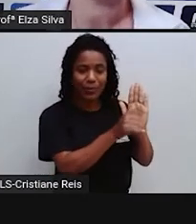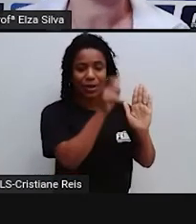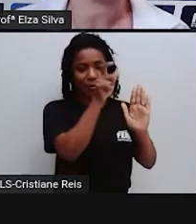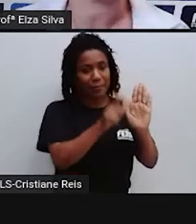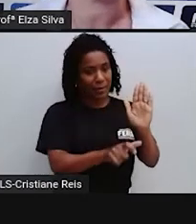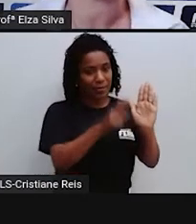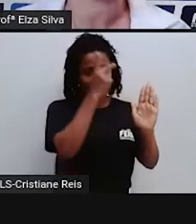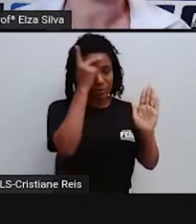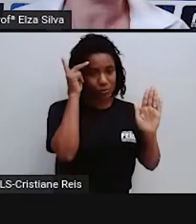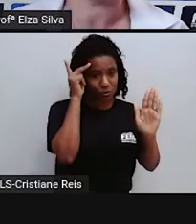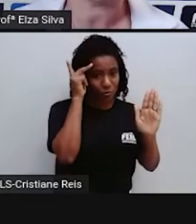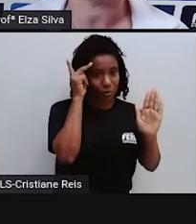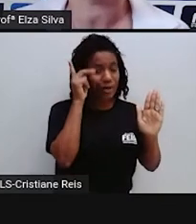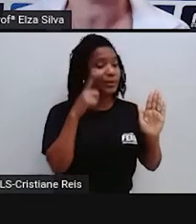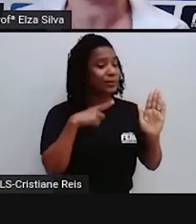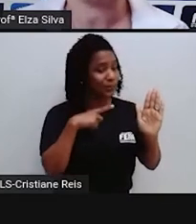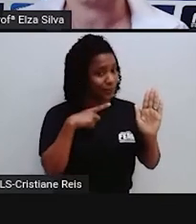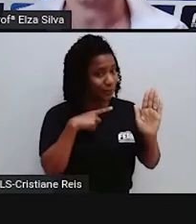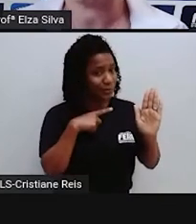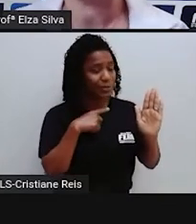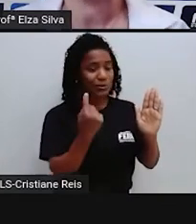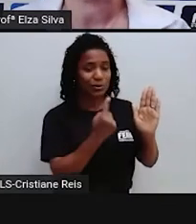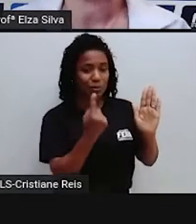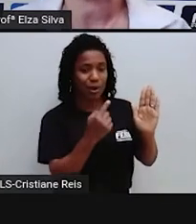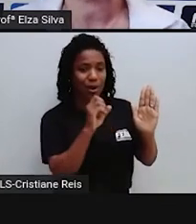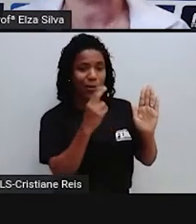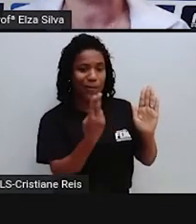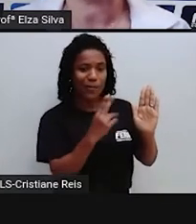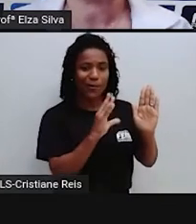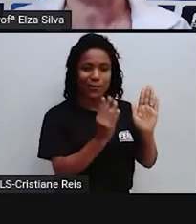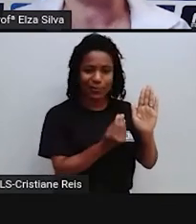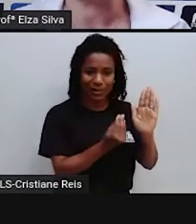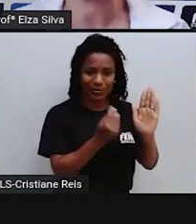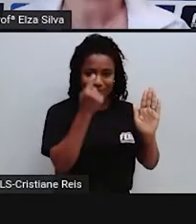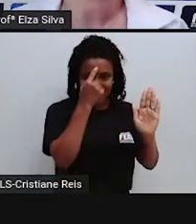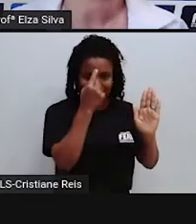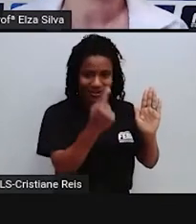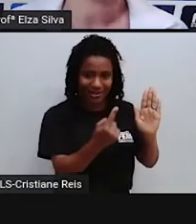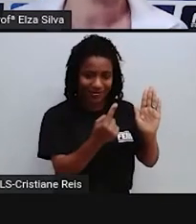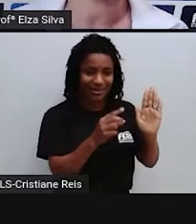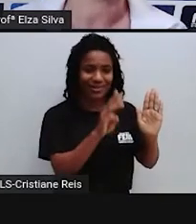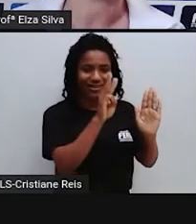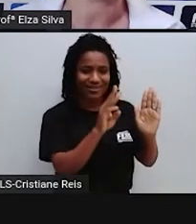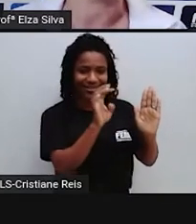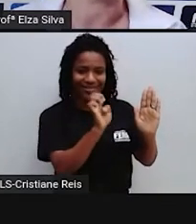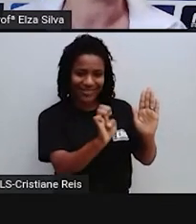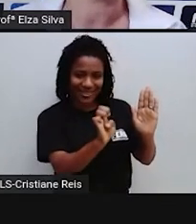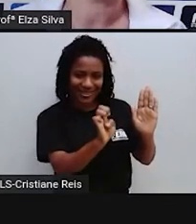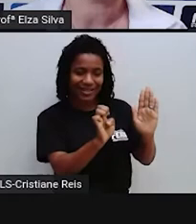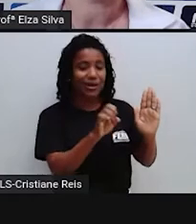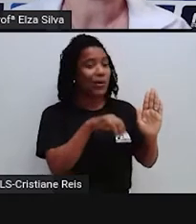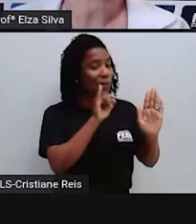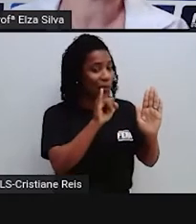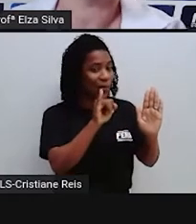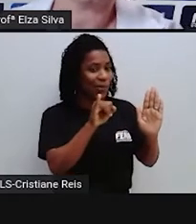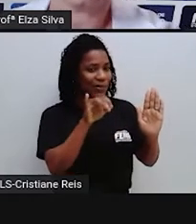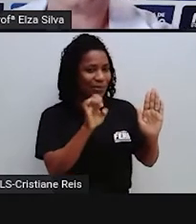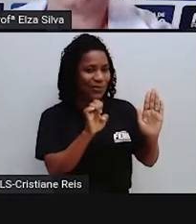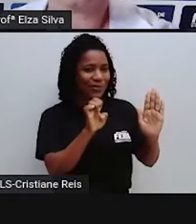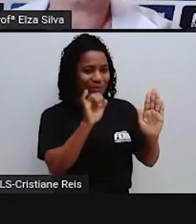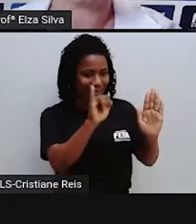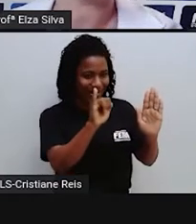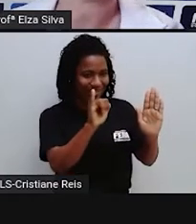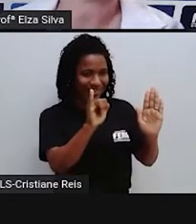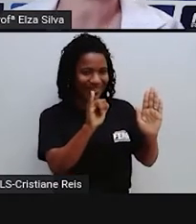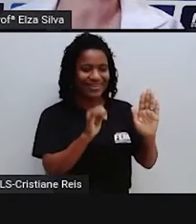Em inglês É I Eu E o I Nós Em nossa língua O texto